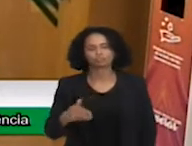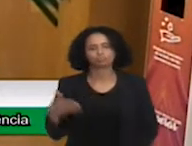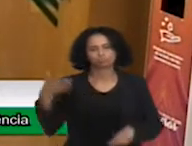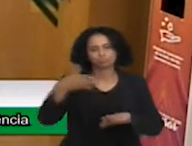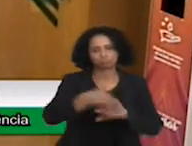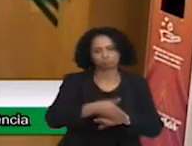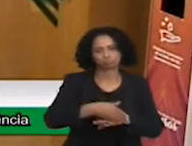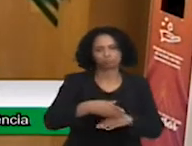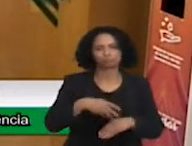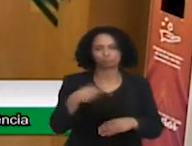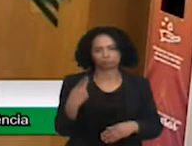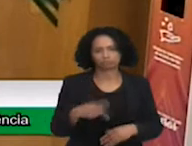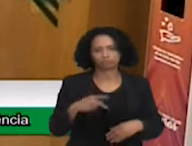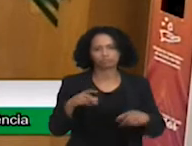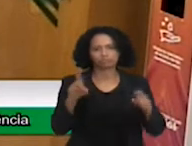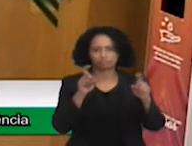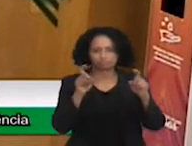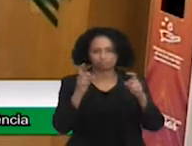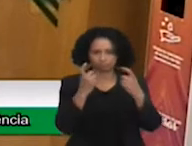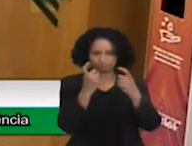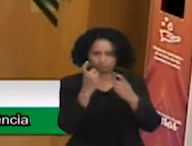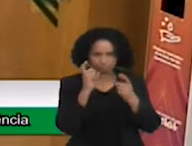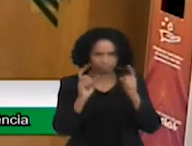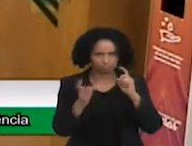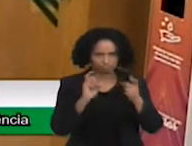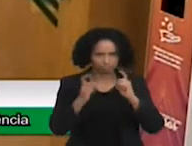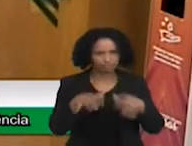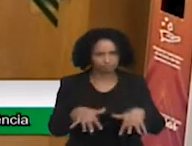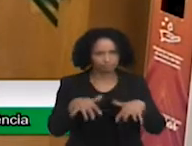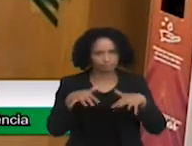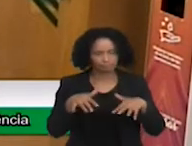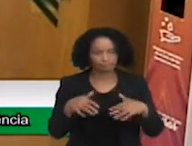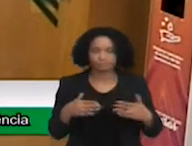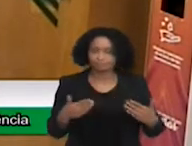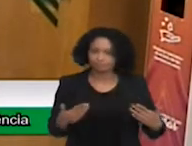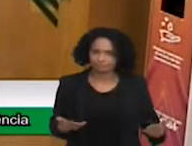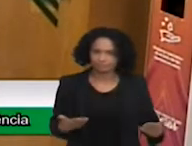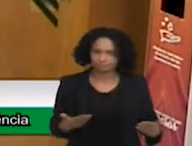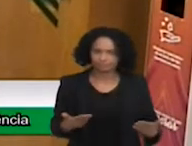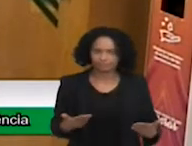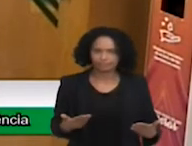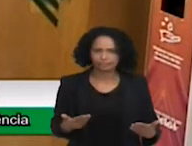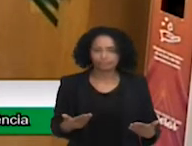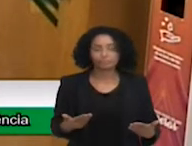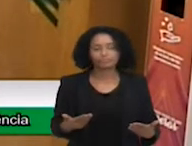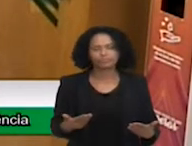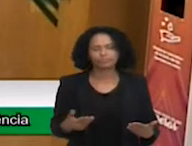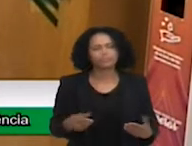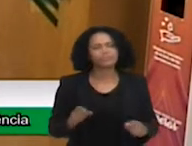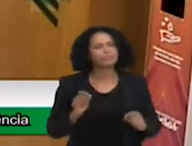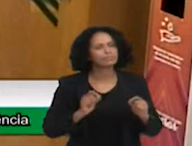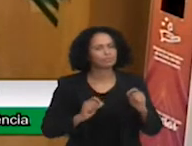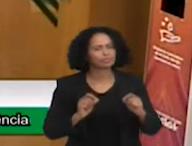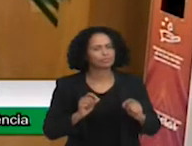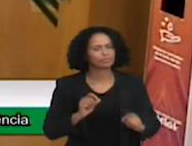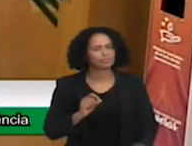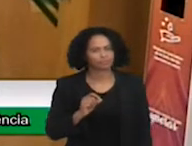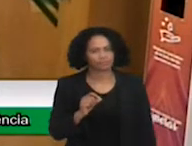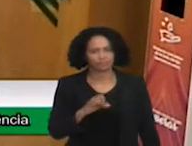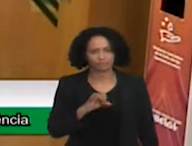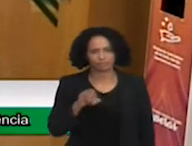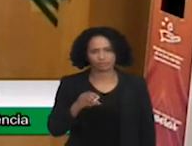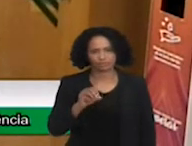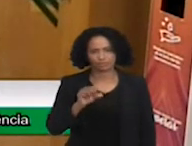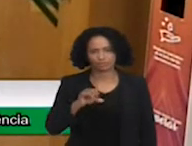correspondência recebida, senhora secretária? Sim, presidente. Ao vereador Josias da Juco, presidente da Comissão do